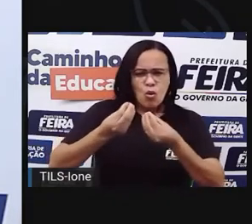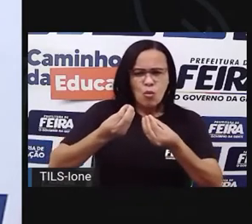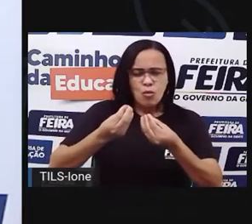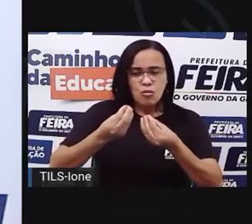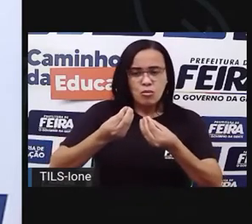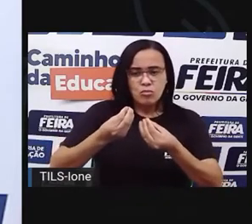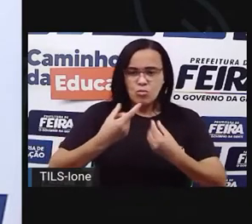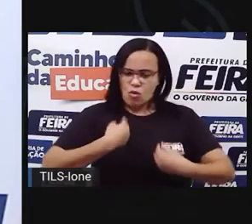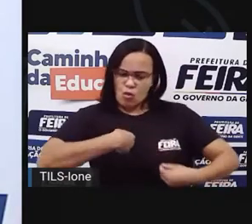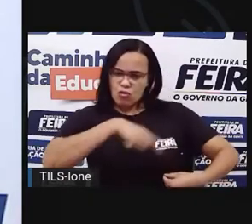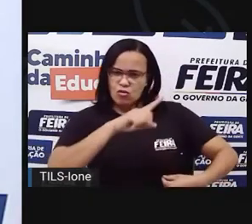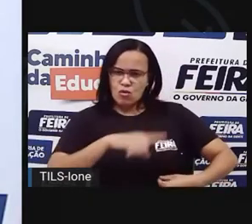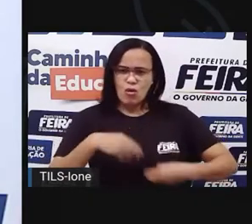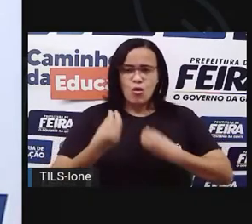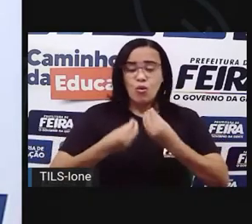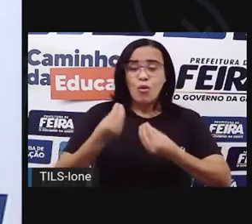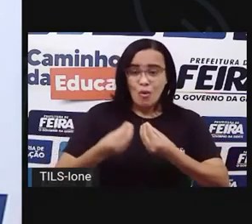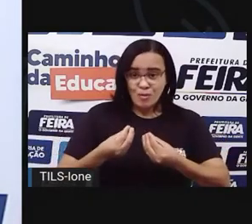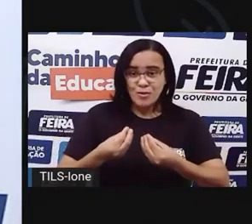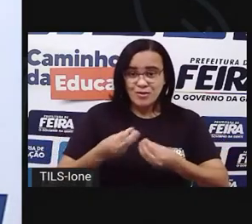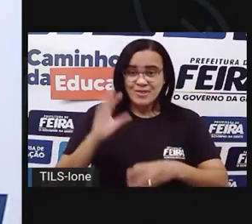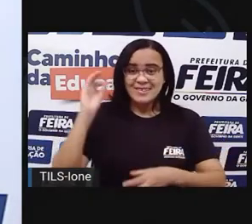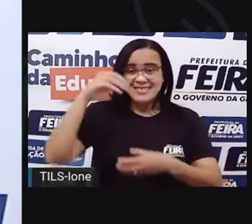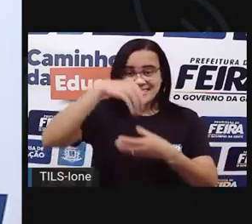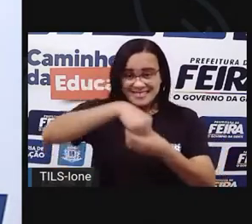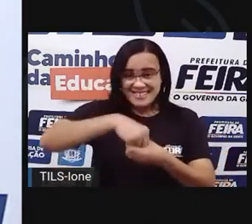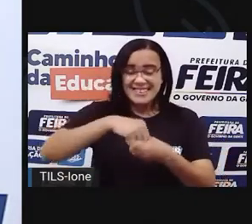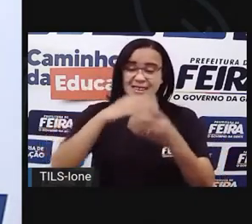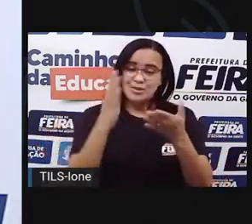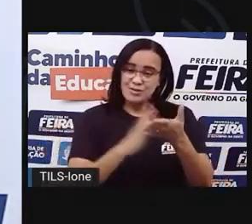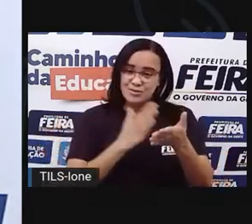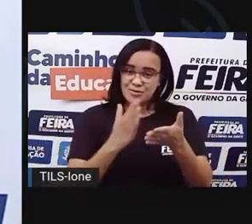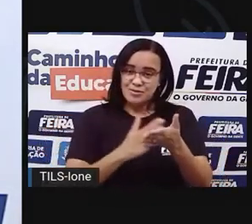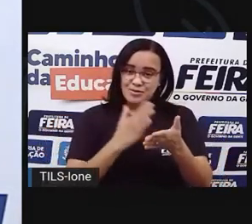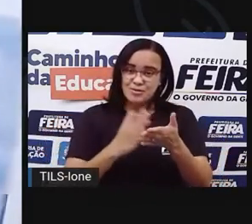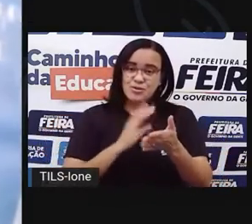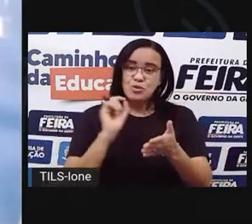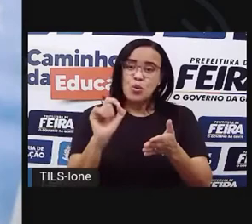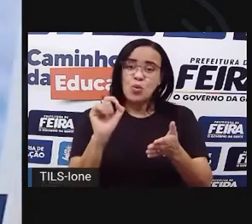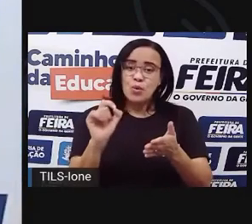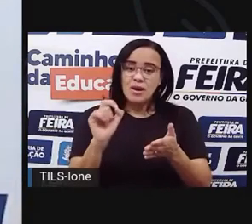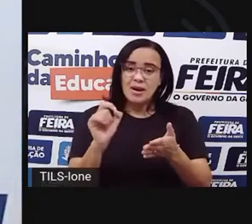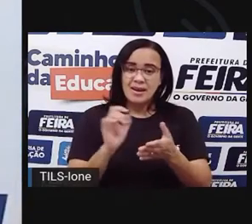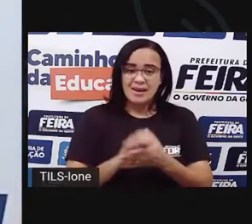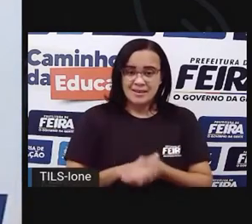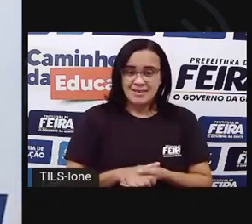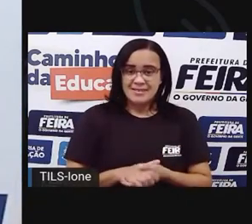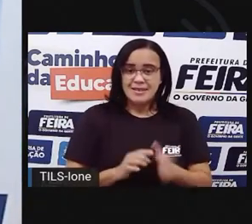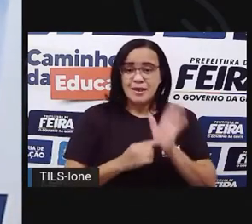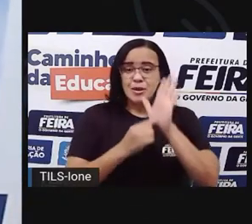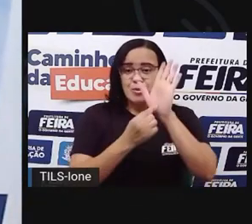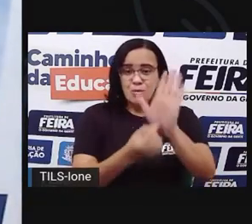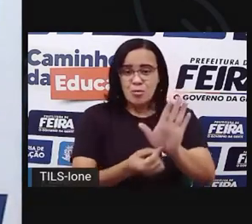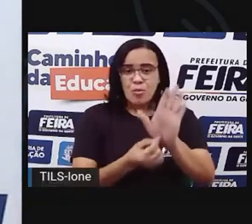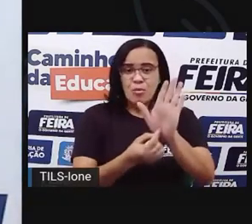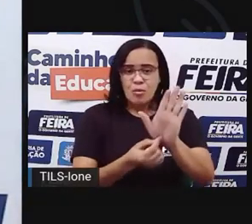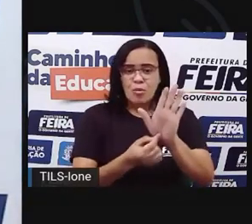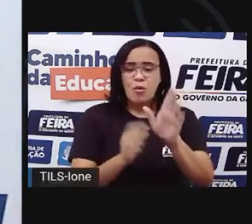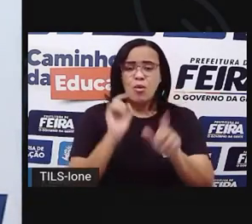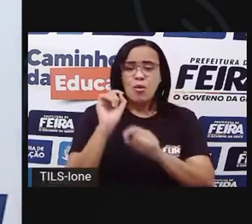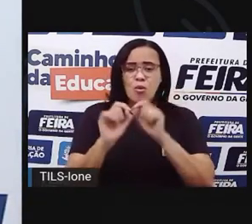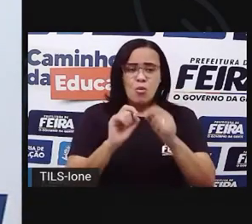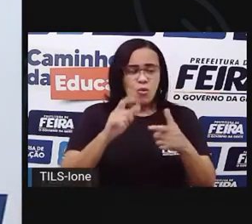com essa letra e dentro do livro, deixa eu ver aqui, dentro do livro, ele traz uma outra forma de